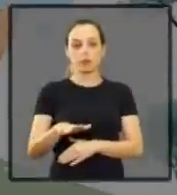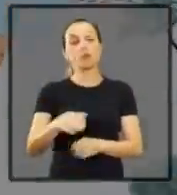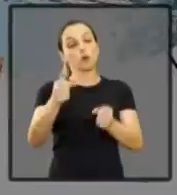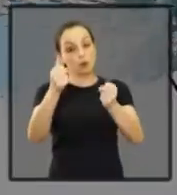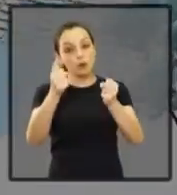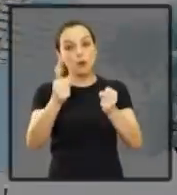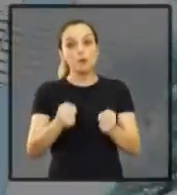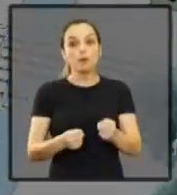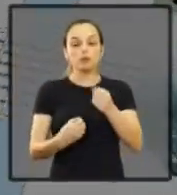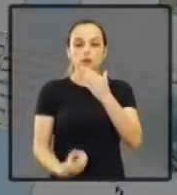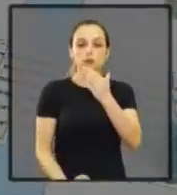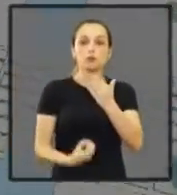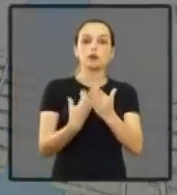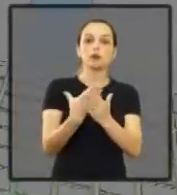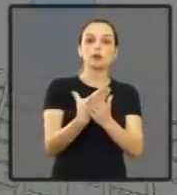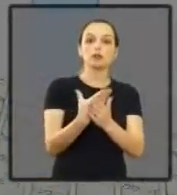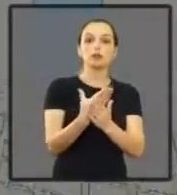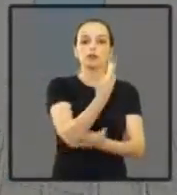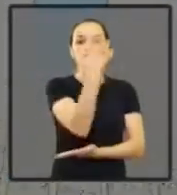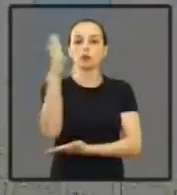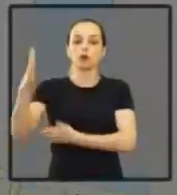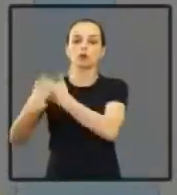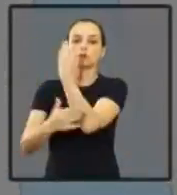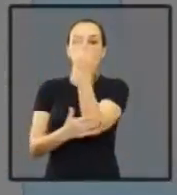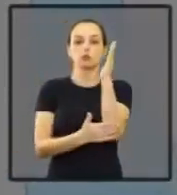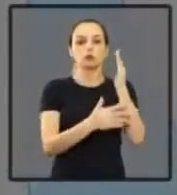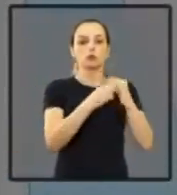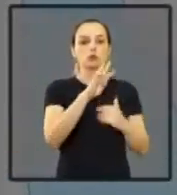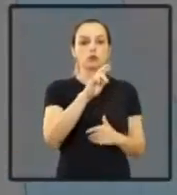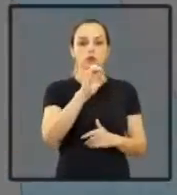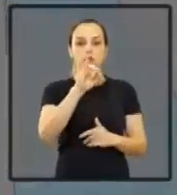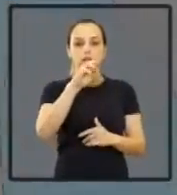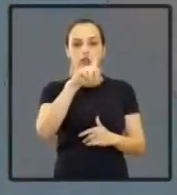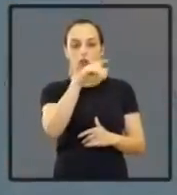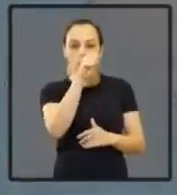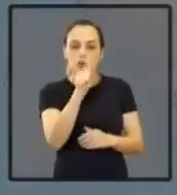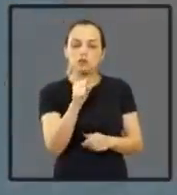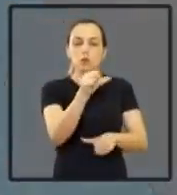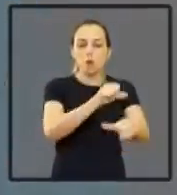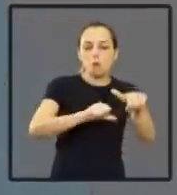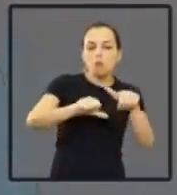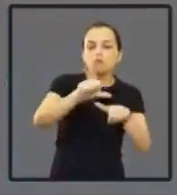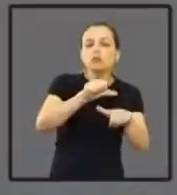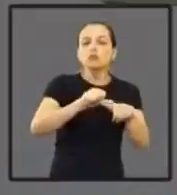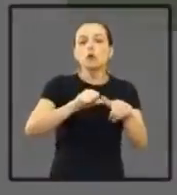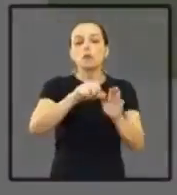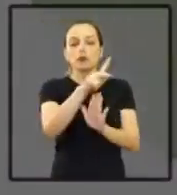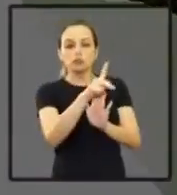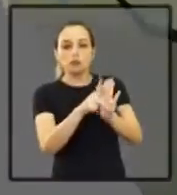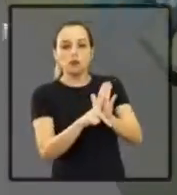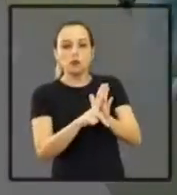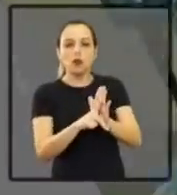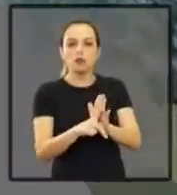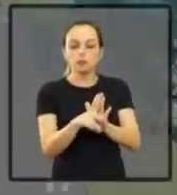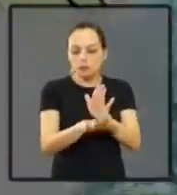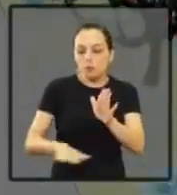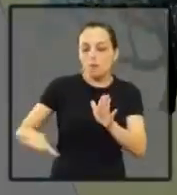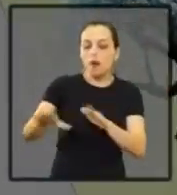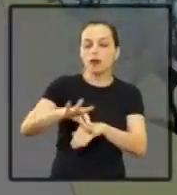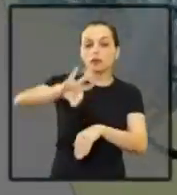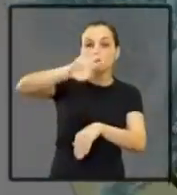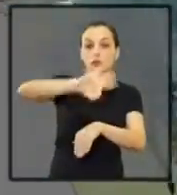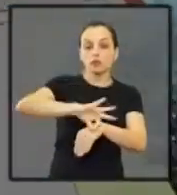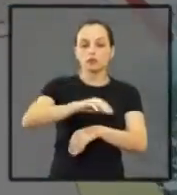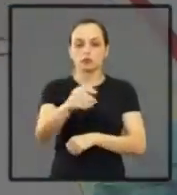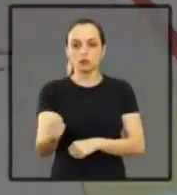possibilidade é a implantação do Parque dos Trilhos, um projeto transformador para uma área nobre, bem no centro da cidade.